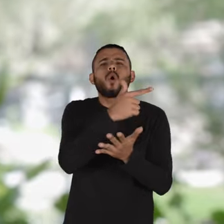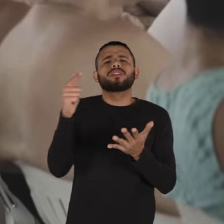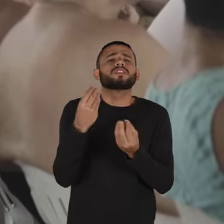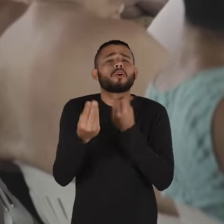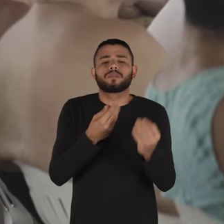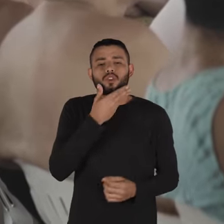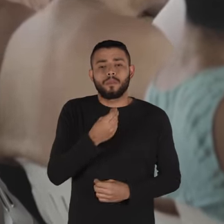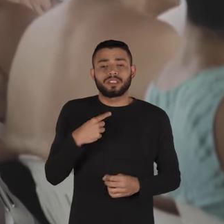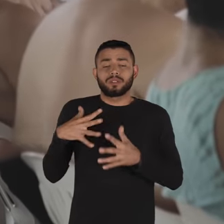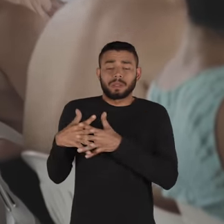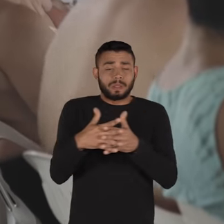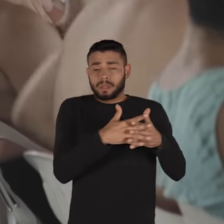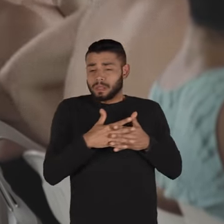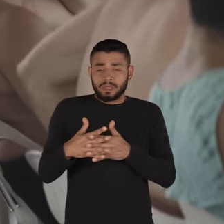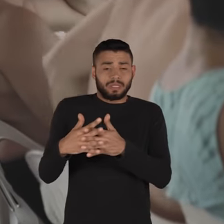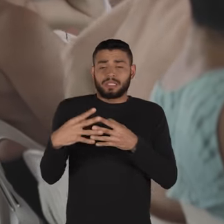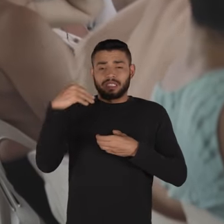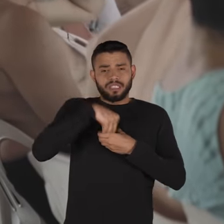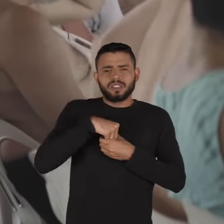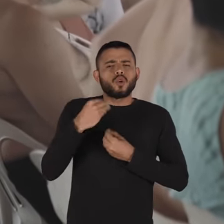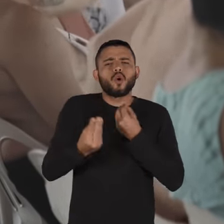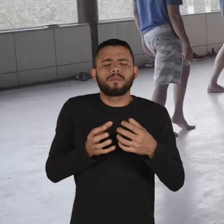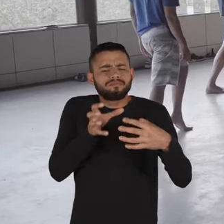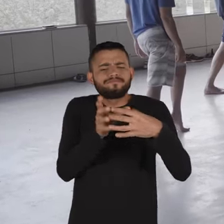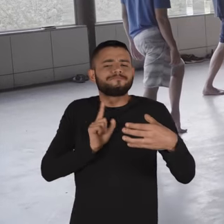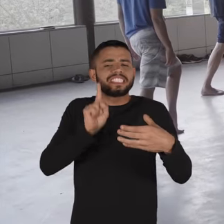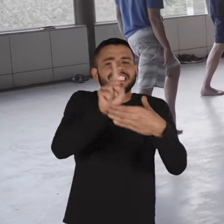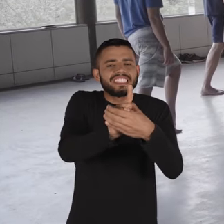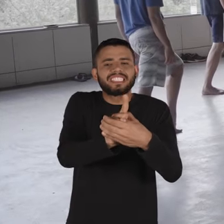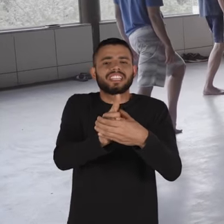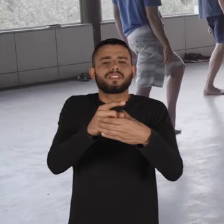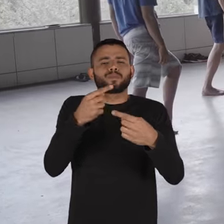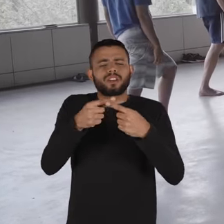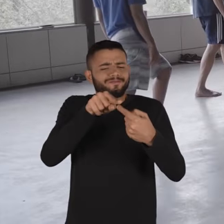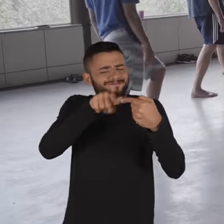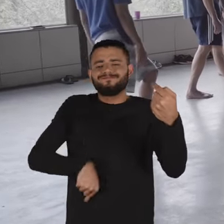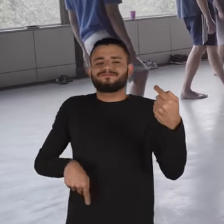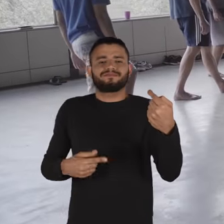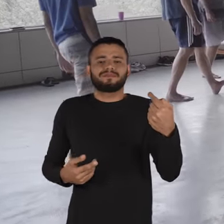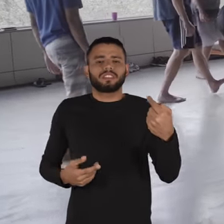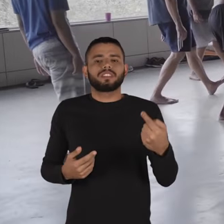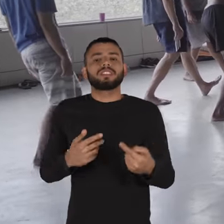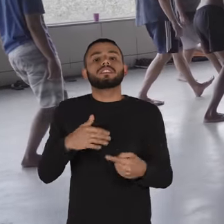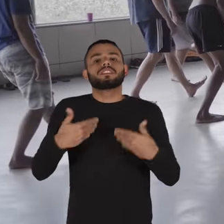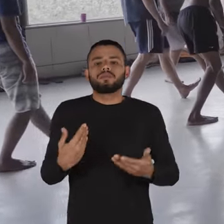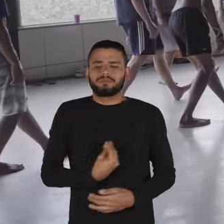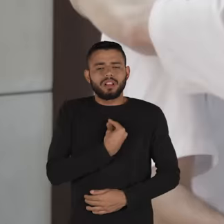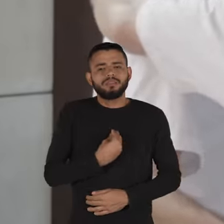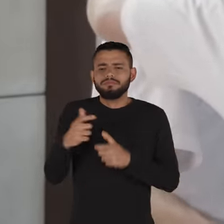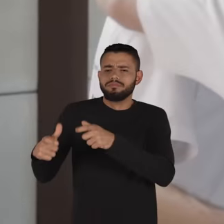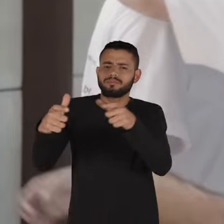homem. E aí esse conflito interno de como pertencer a esse mundo masculino, sendo que eu não me identifico com ele. Então, estar nesses